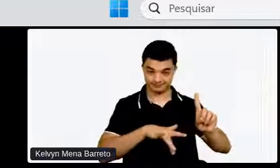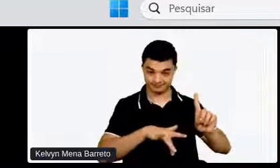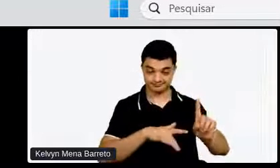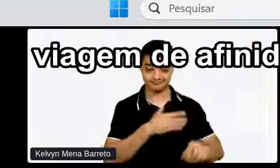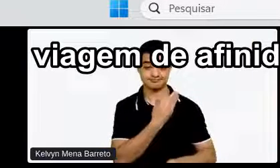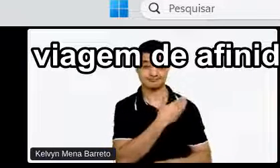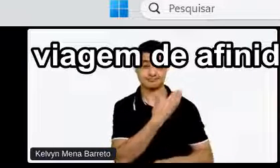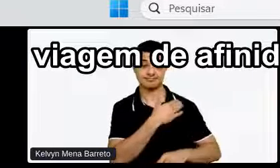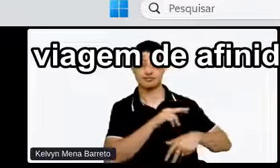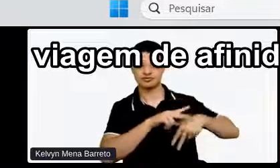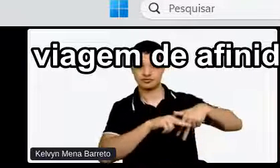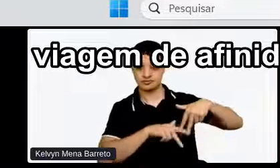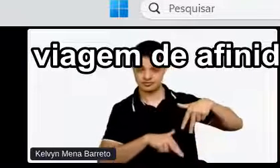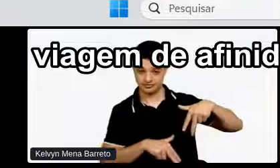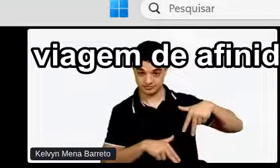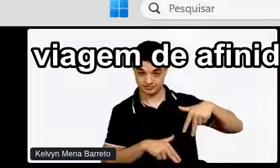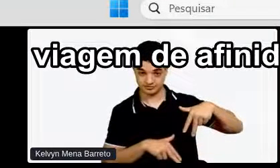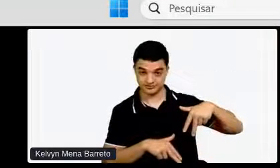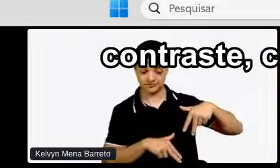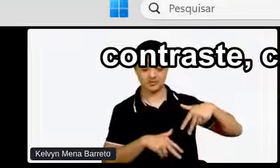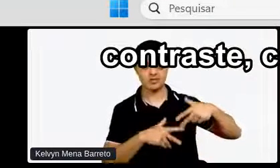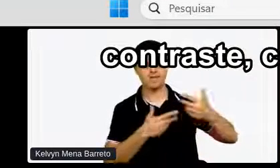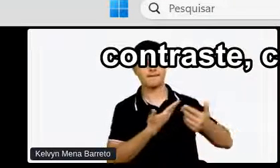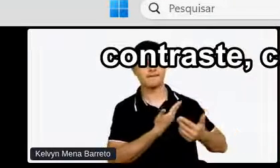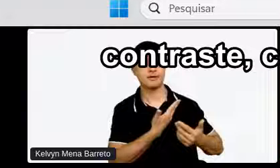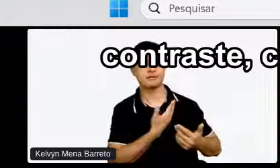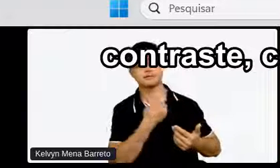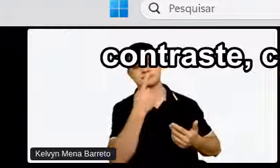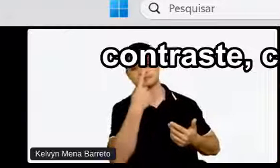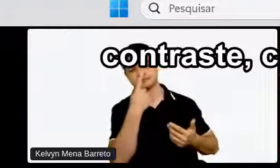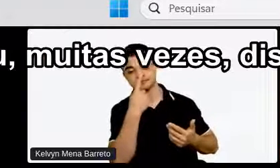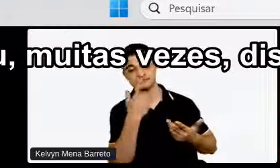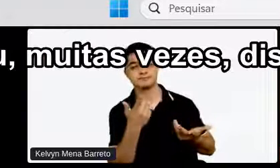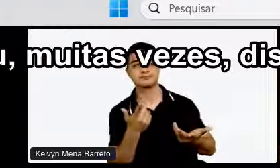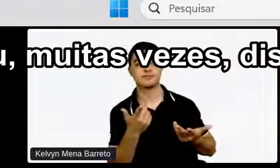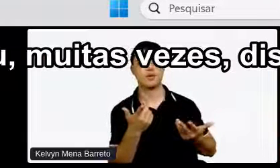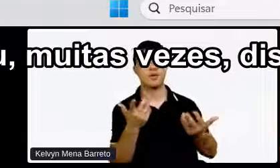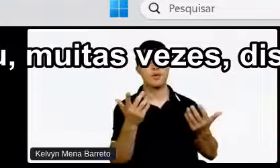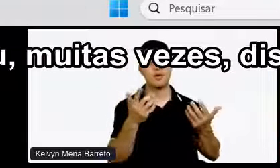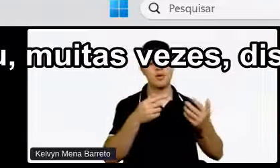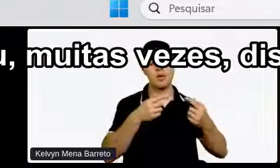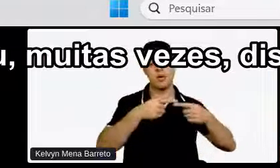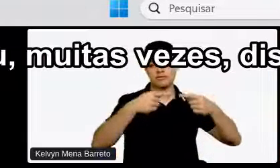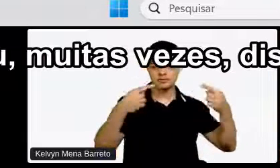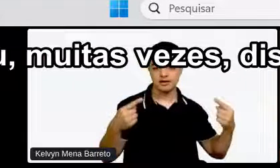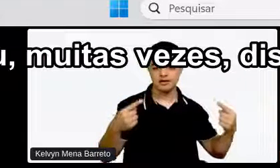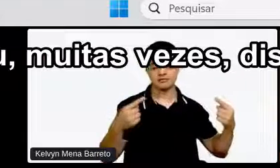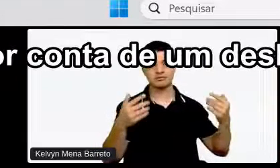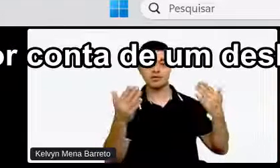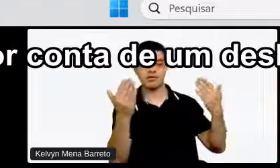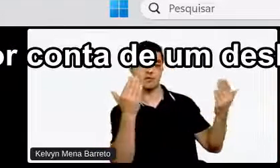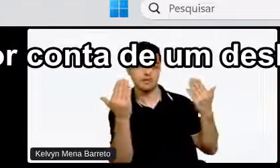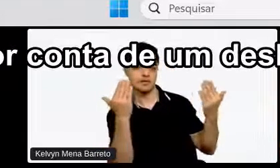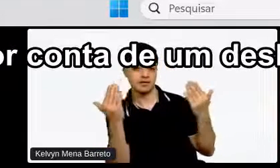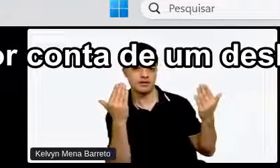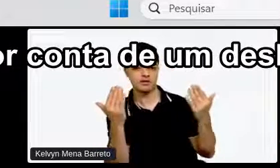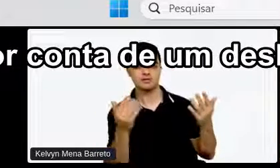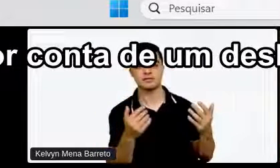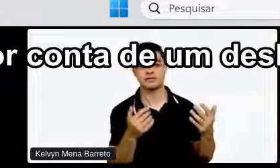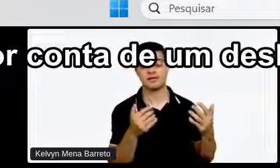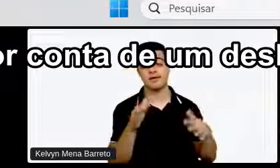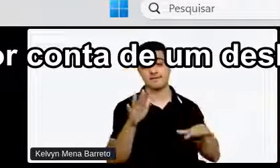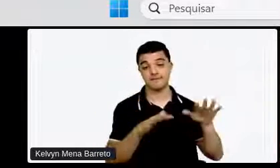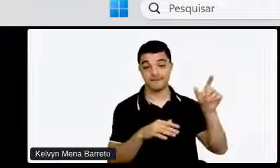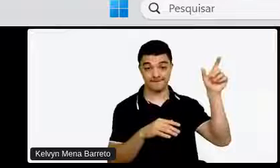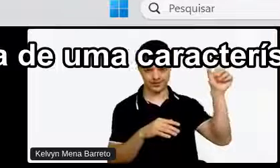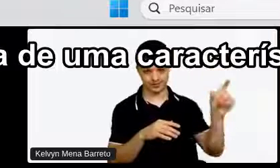gênero Viés de afinidade Ou amizade Contraste Comparação Eu muitas vezes Discrimino uma pessoa Por conta de um deslize